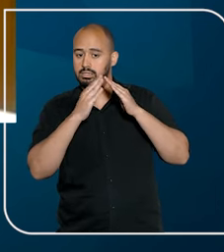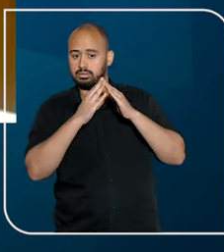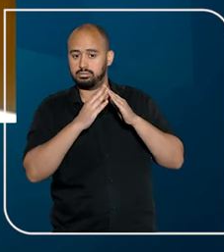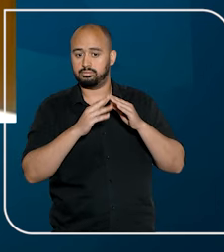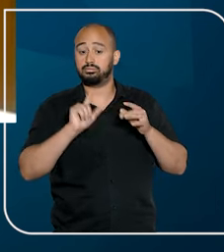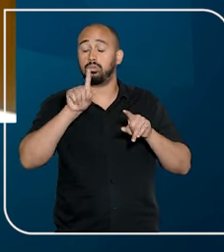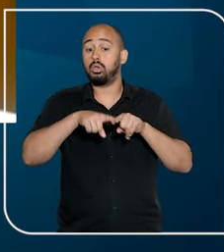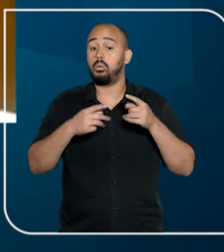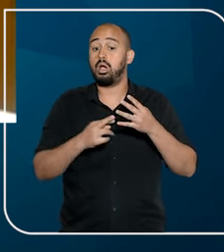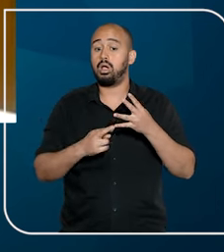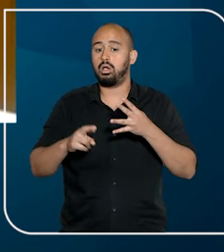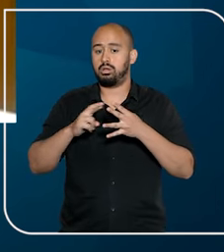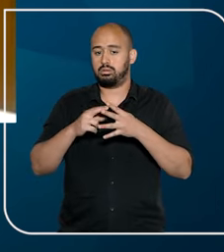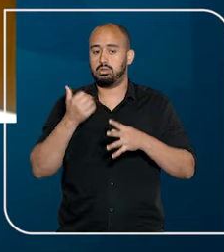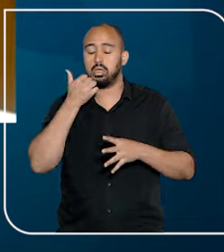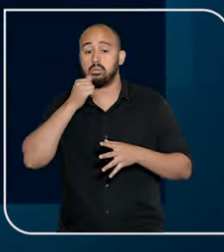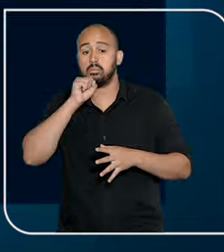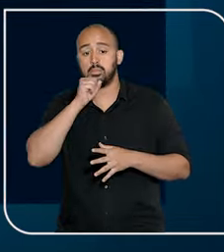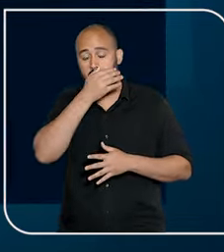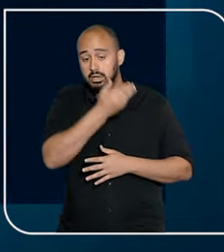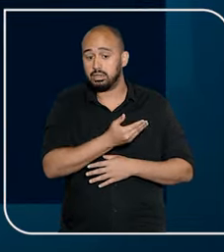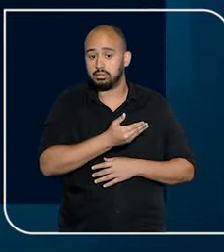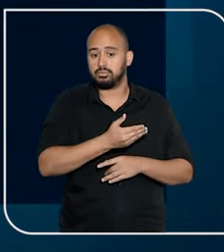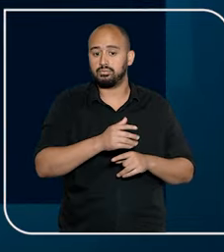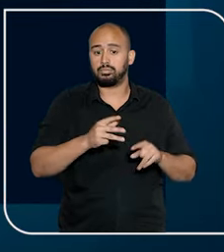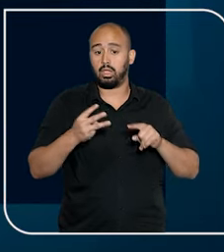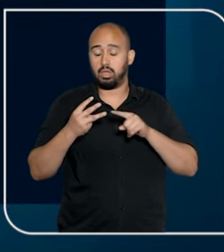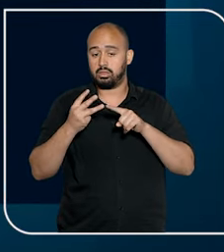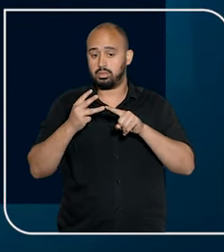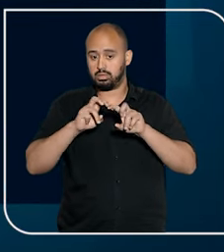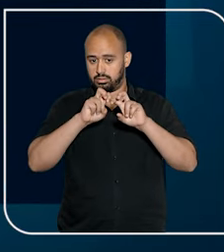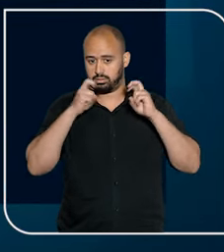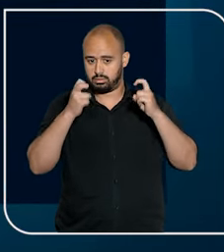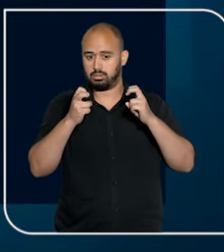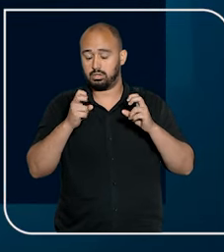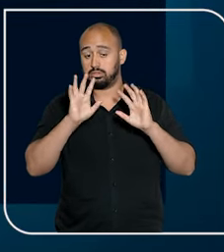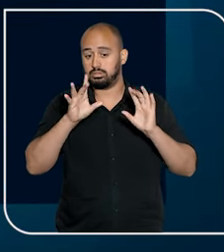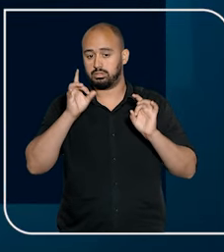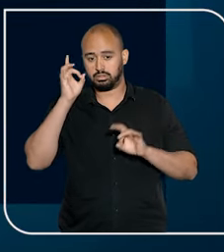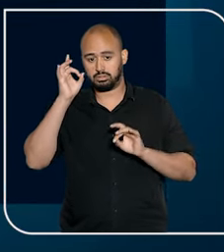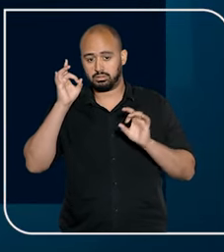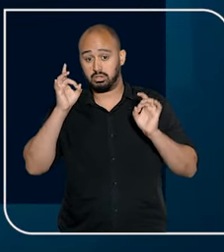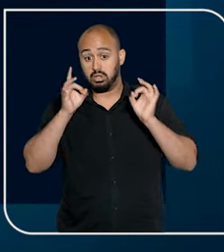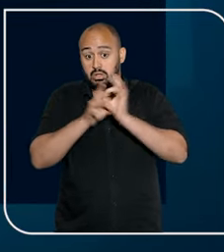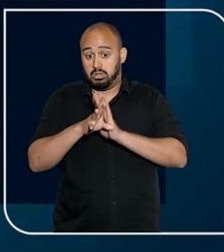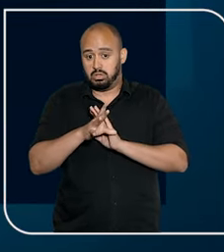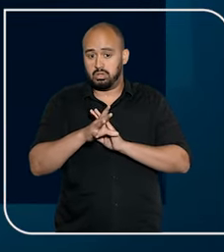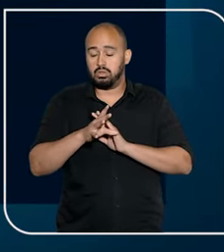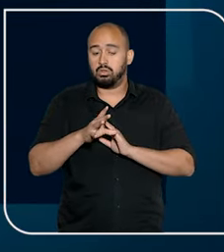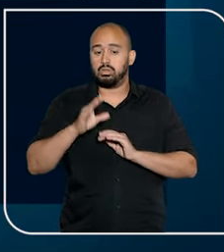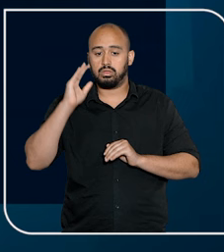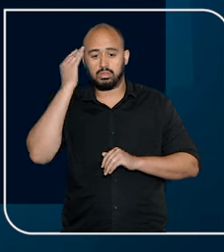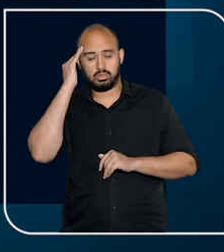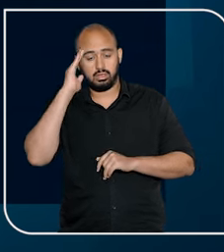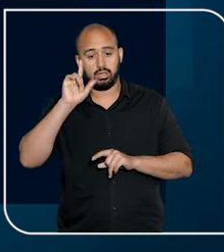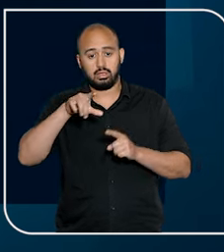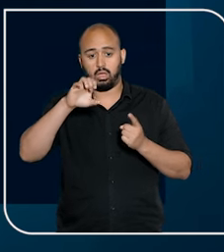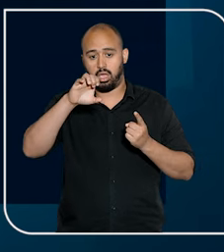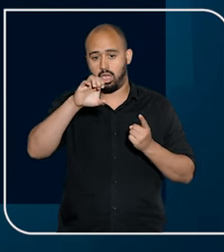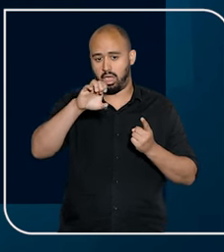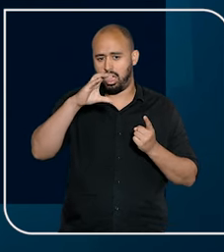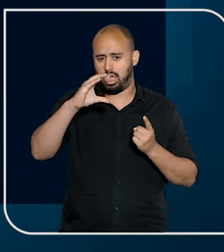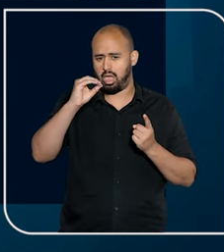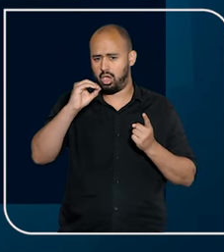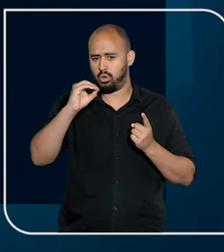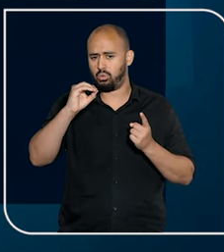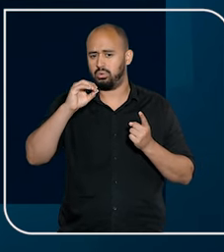Quanto ao recurso da mãe, a ministra lembrou que a terceira turma consolidou o entendimento de que a ecoterapia e a